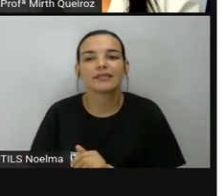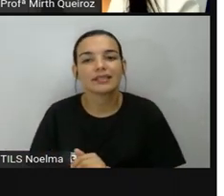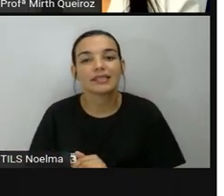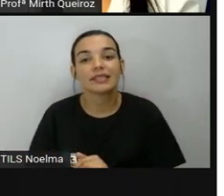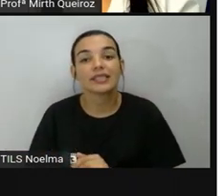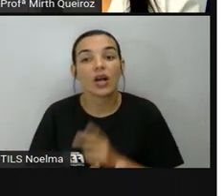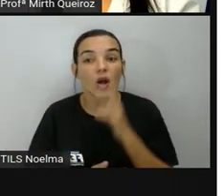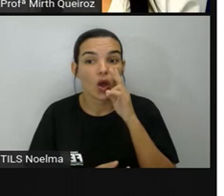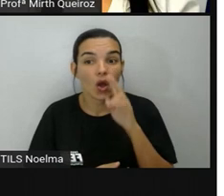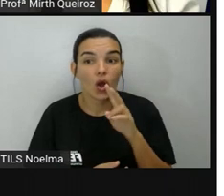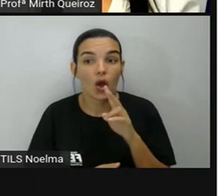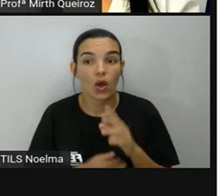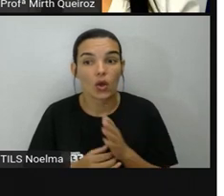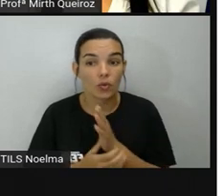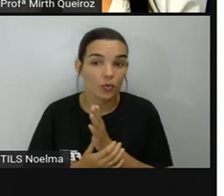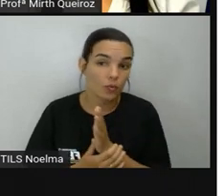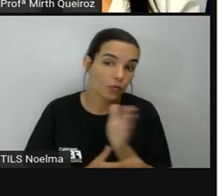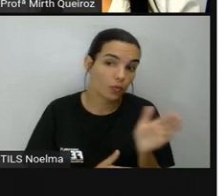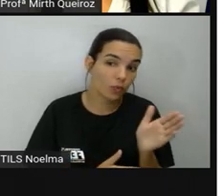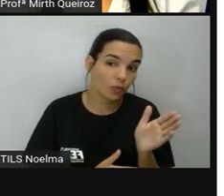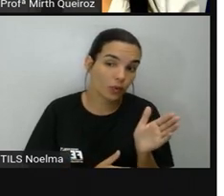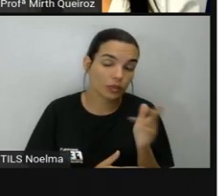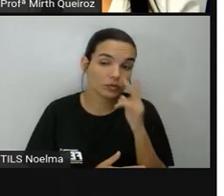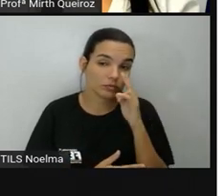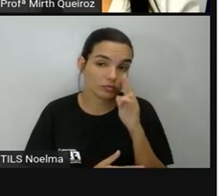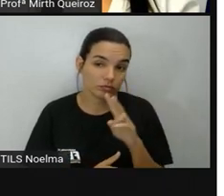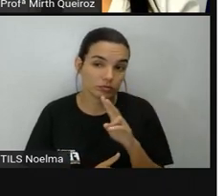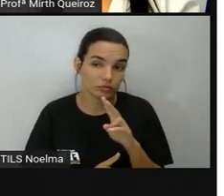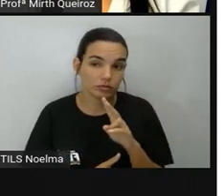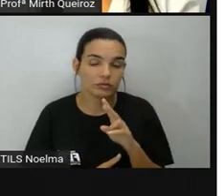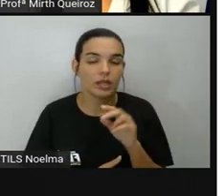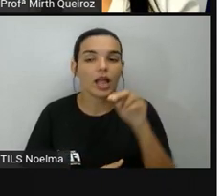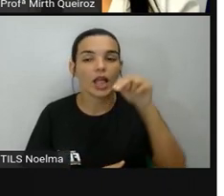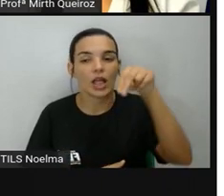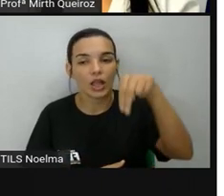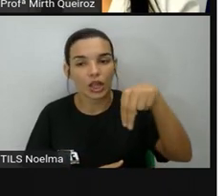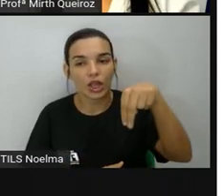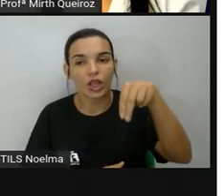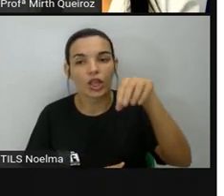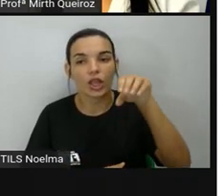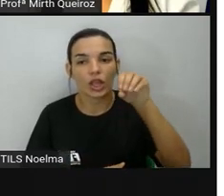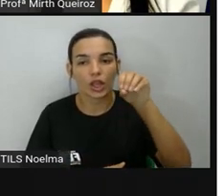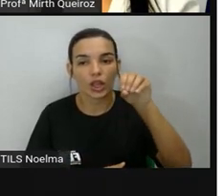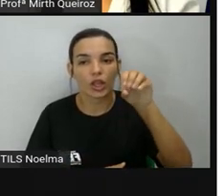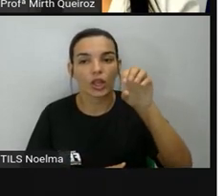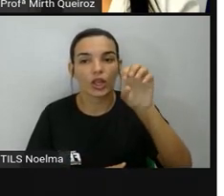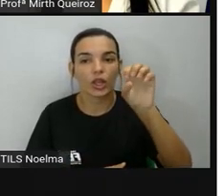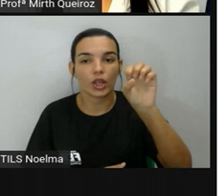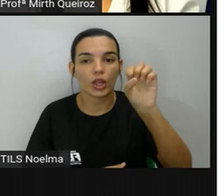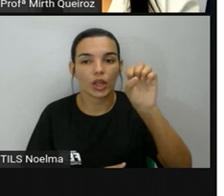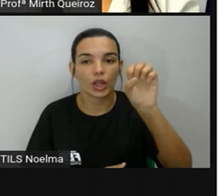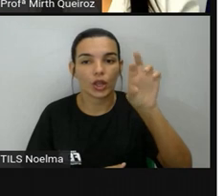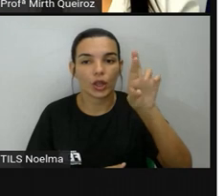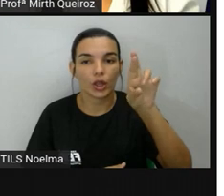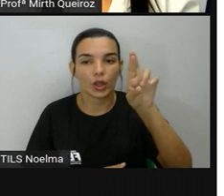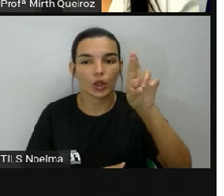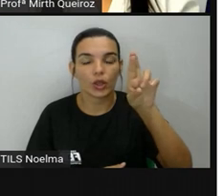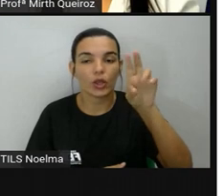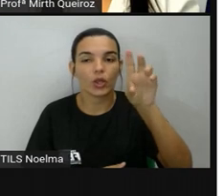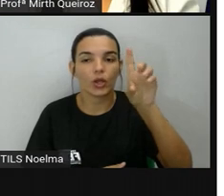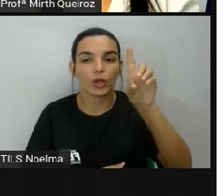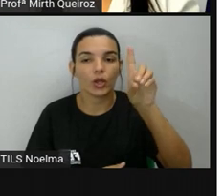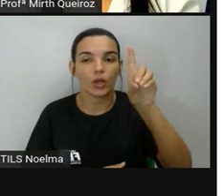lado? Não. Ele jogou para o lado, só que de forma aí inclinada, né? Então, nós temos aqui do